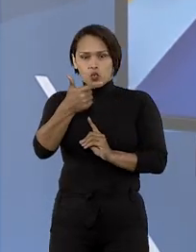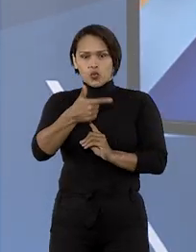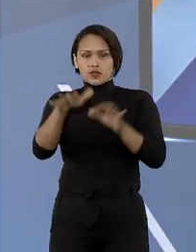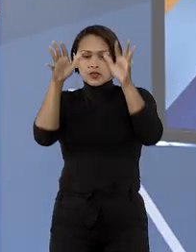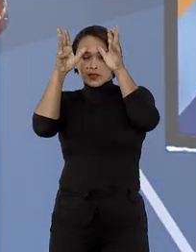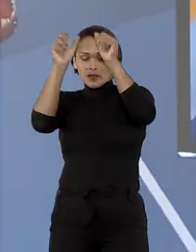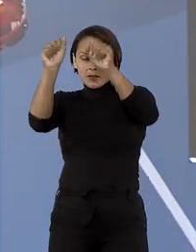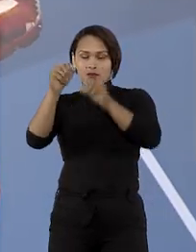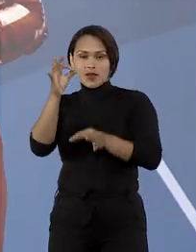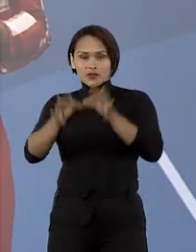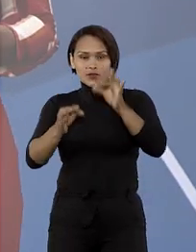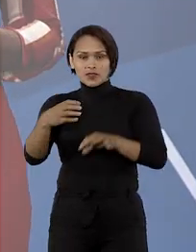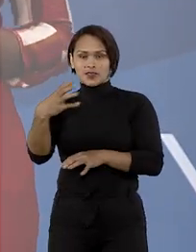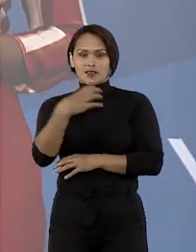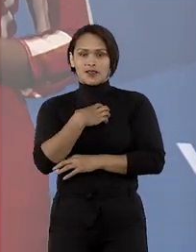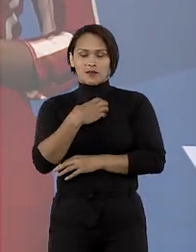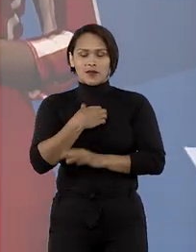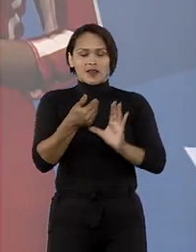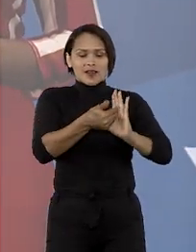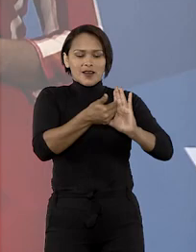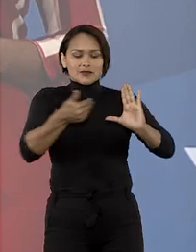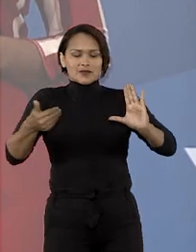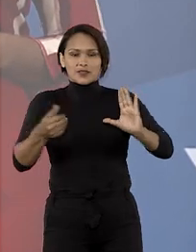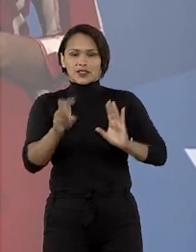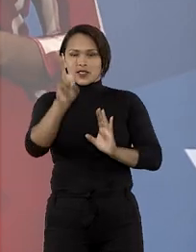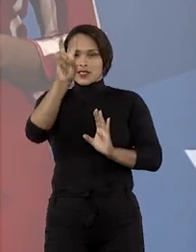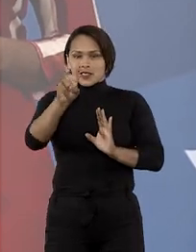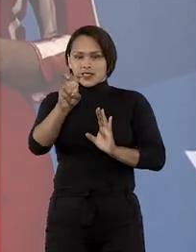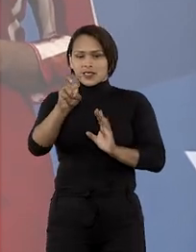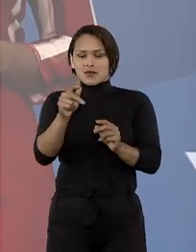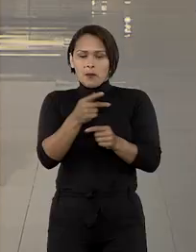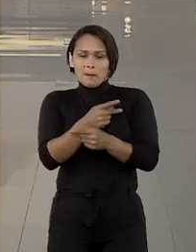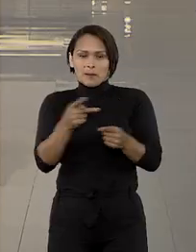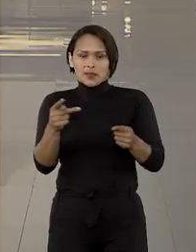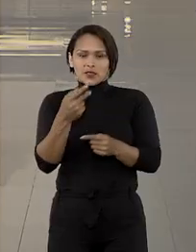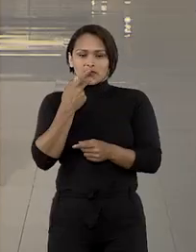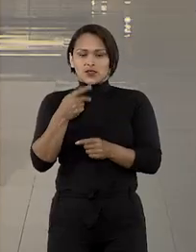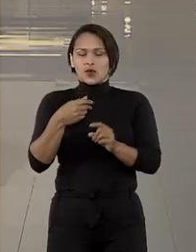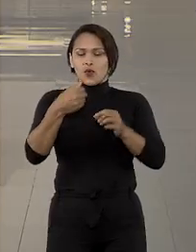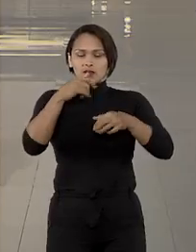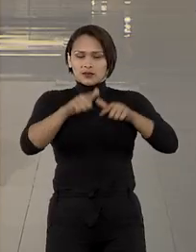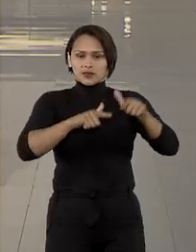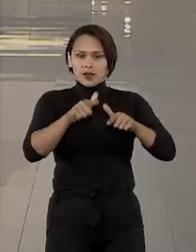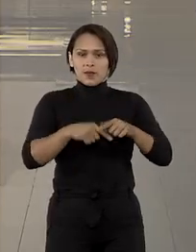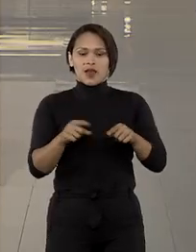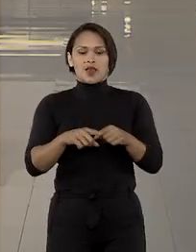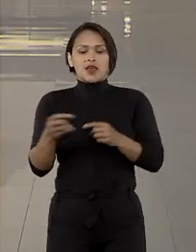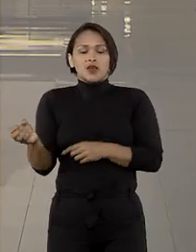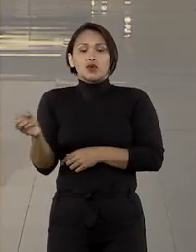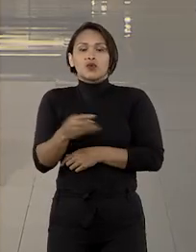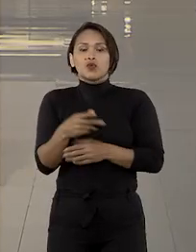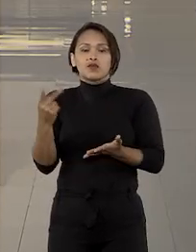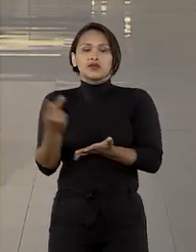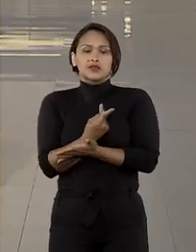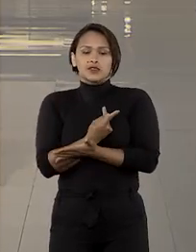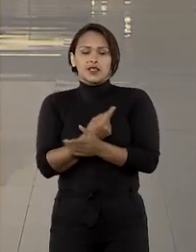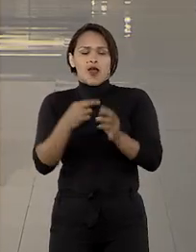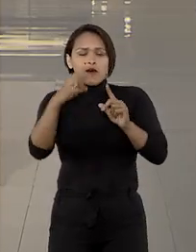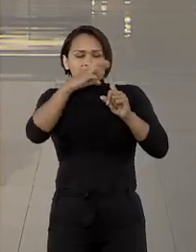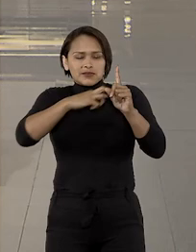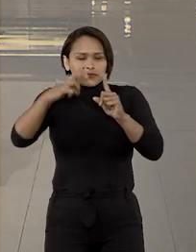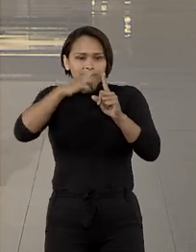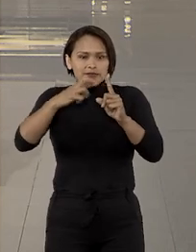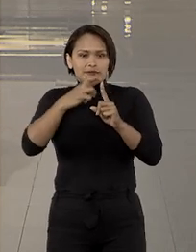de Justiça da Bahia e afastou outras cinco pessoas do cargo. Em um novo desdobramento da Operação Faroeste, que